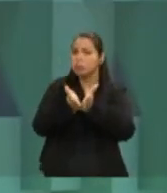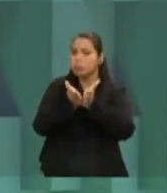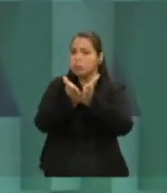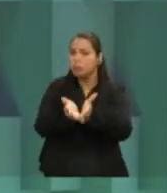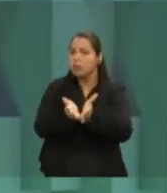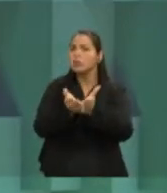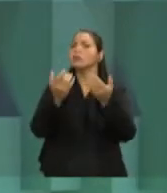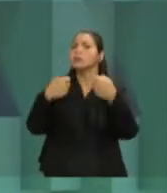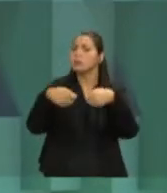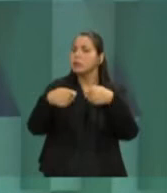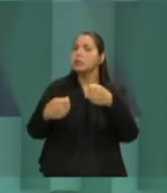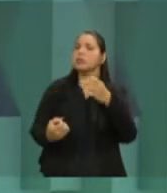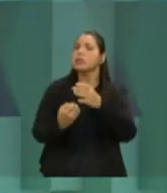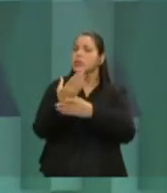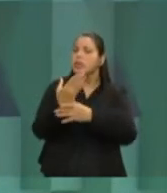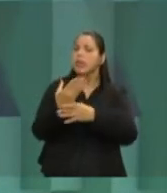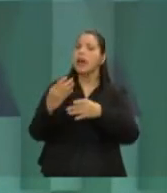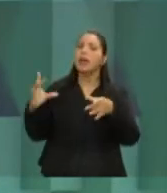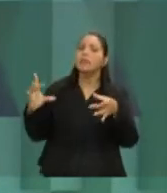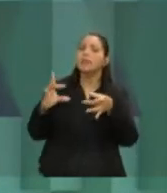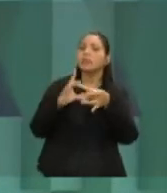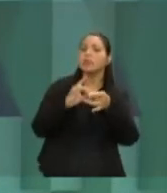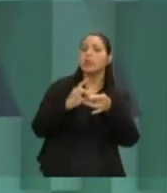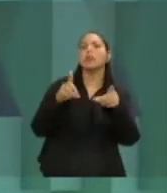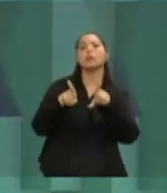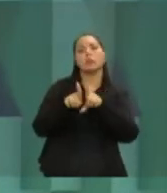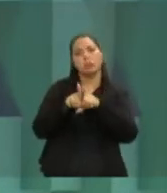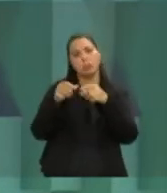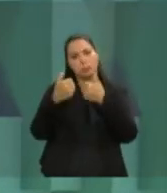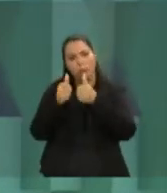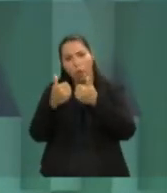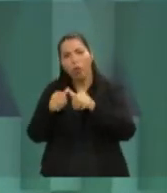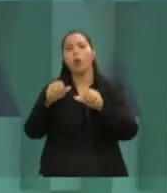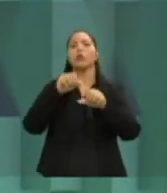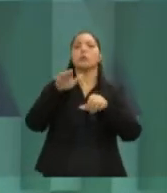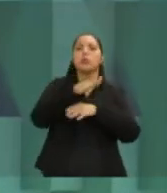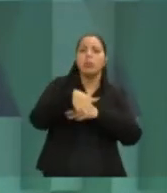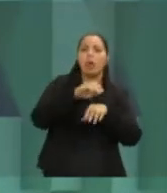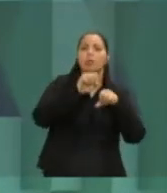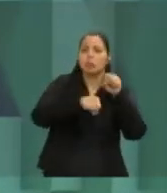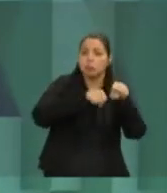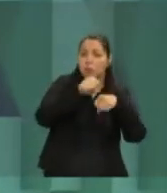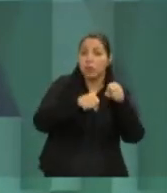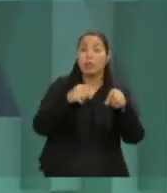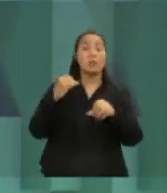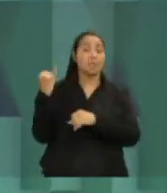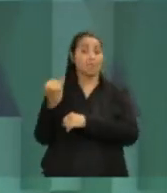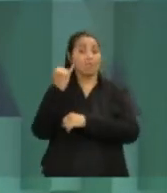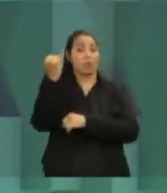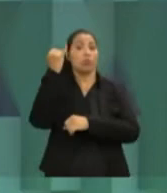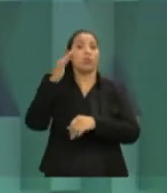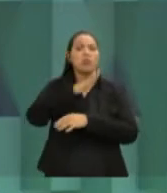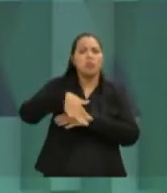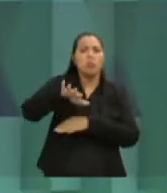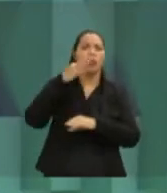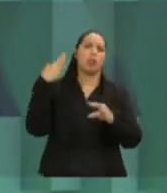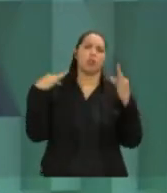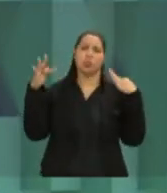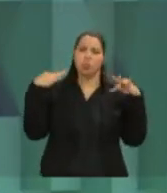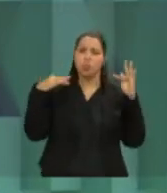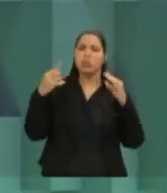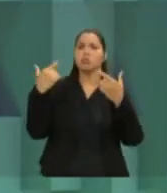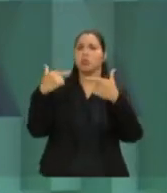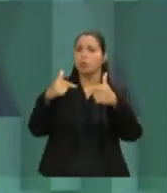precisa ser integrado ao sistema metropolitano, mas ele é importante, tanto do ponto de vista turístico, quanto do ponto de vista do trabalho